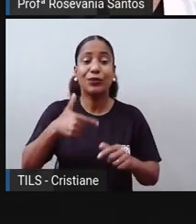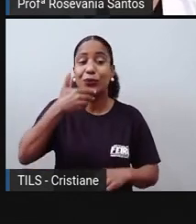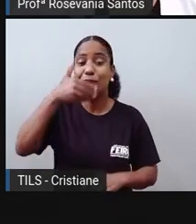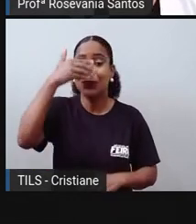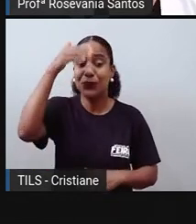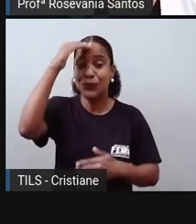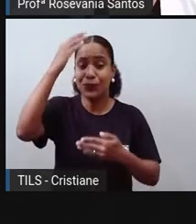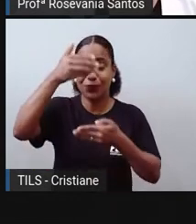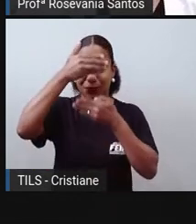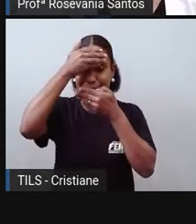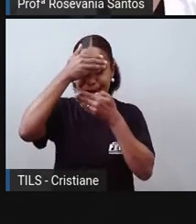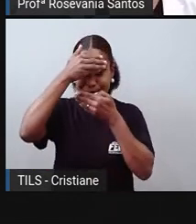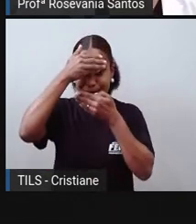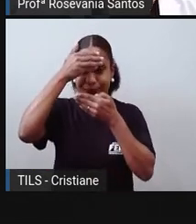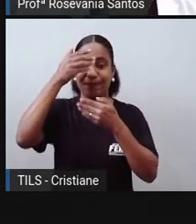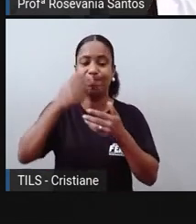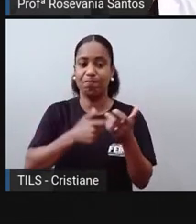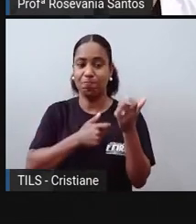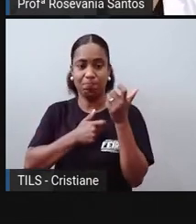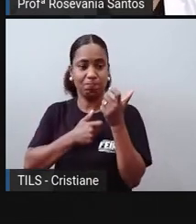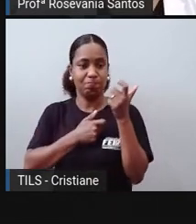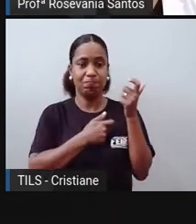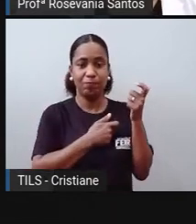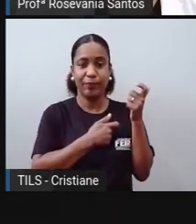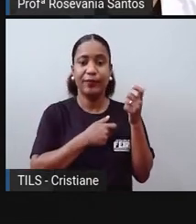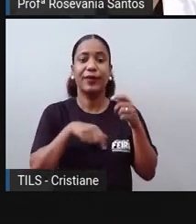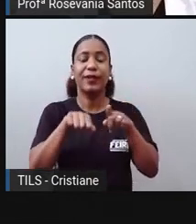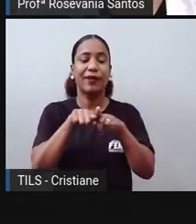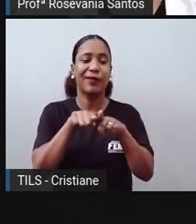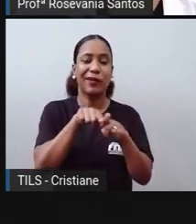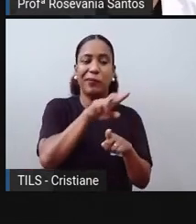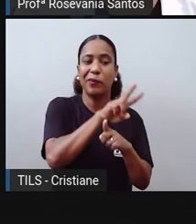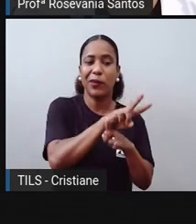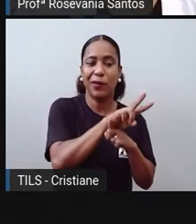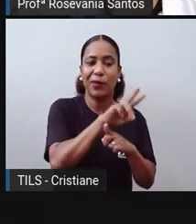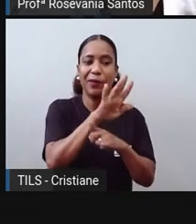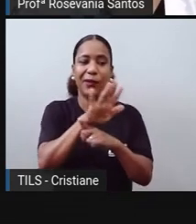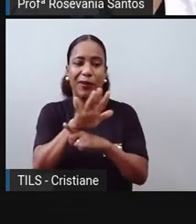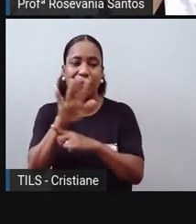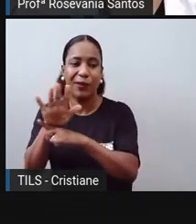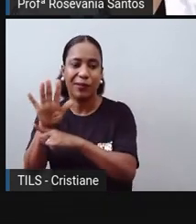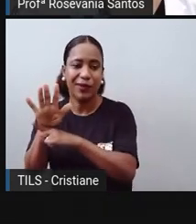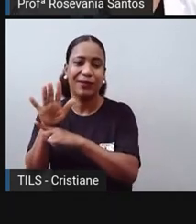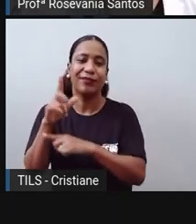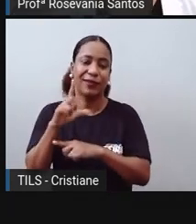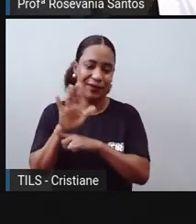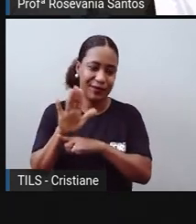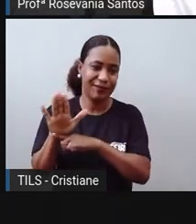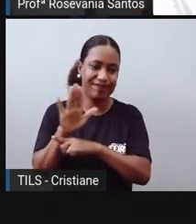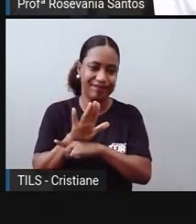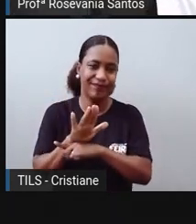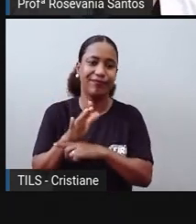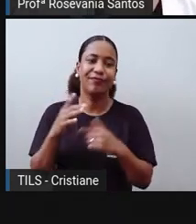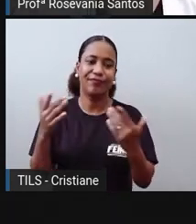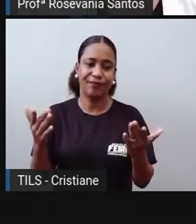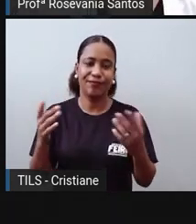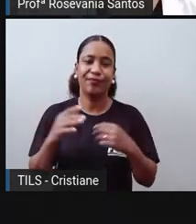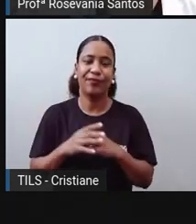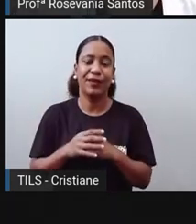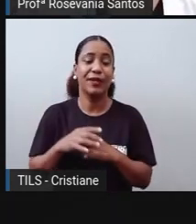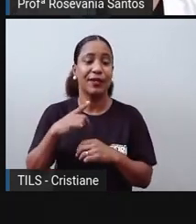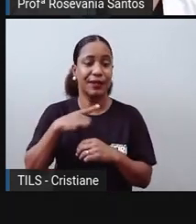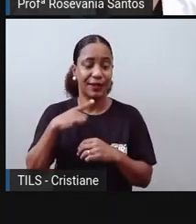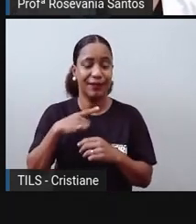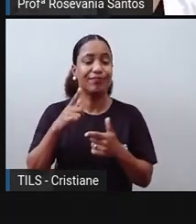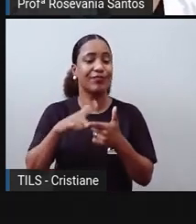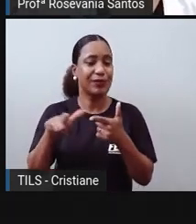a maioria dos países querem proteger suas economias, lançando, né, acordos unilaterais em que alguns deles, infelizmente,